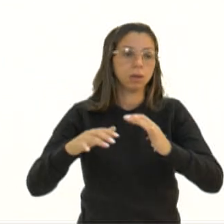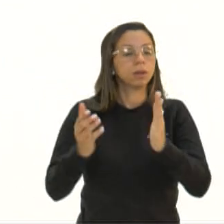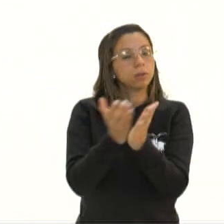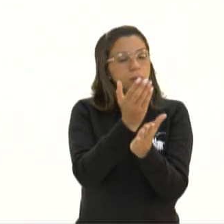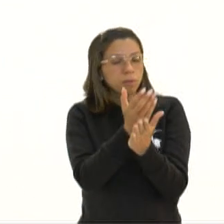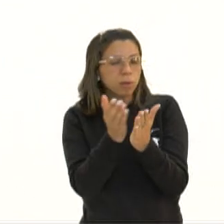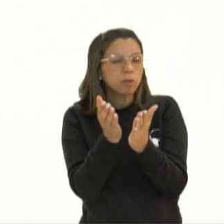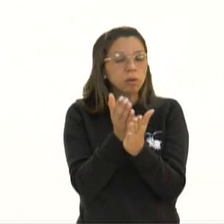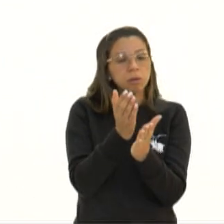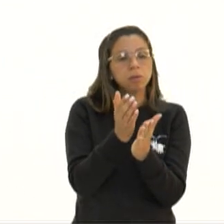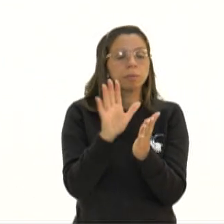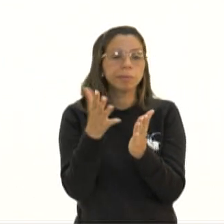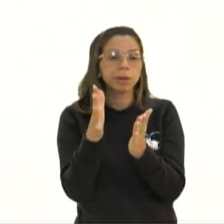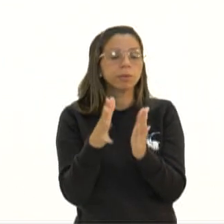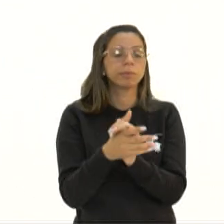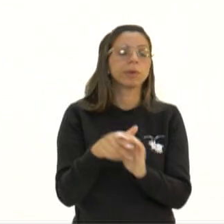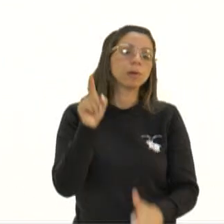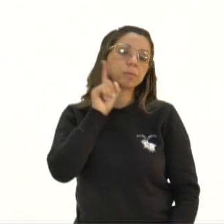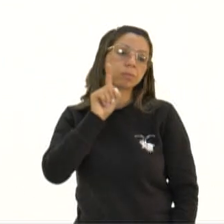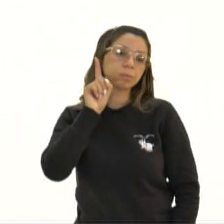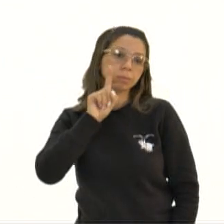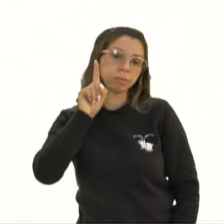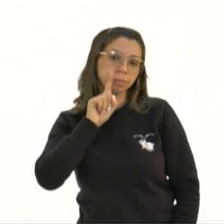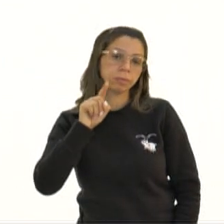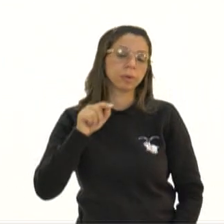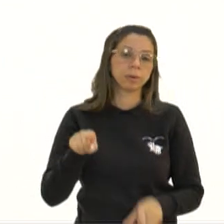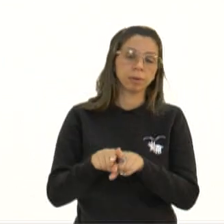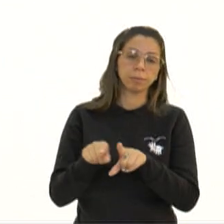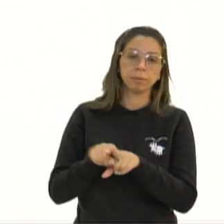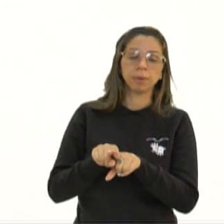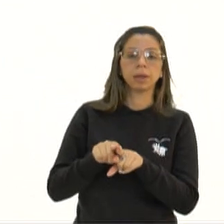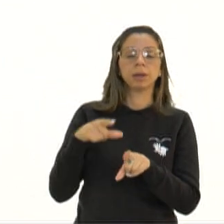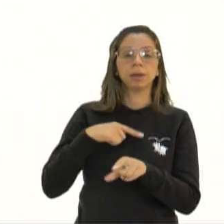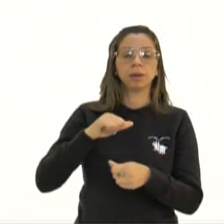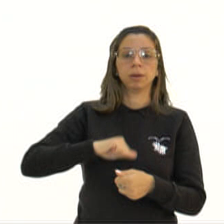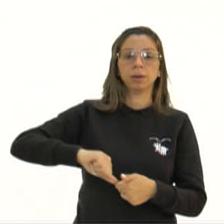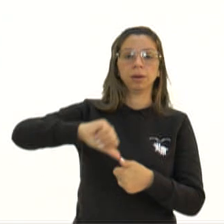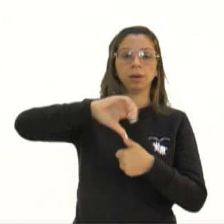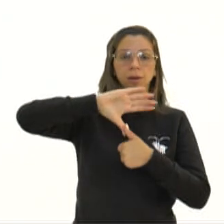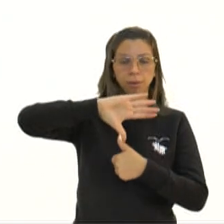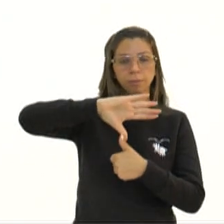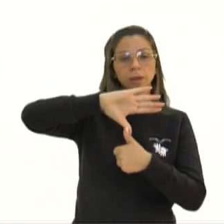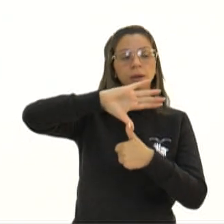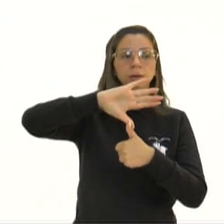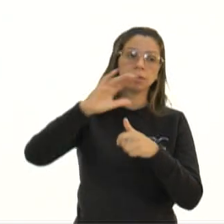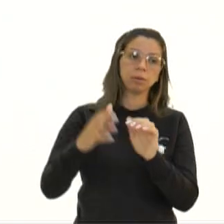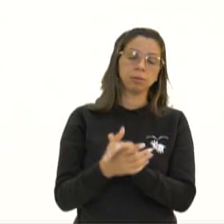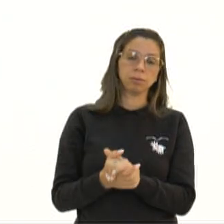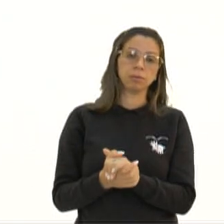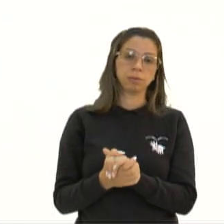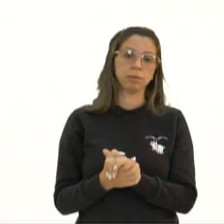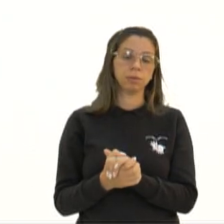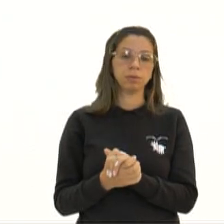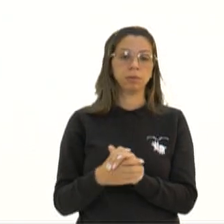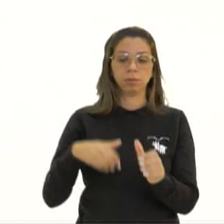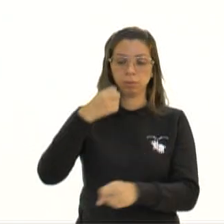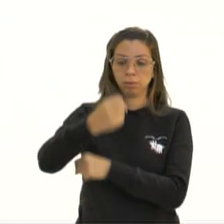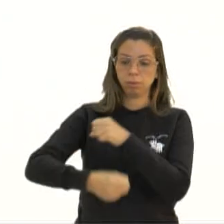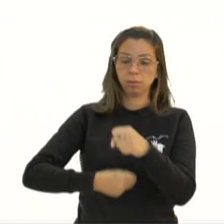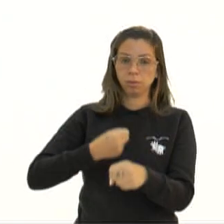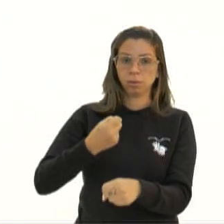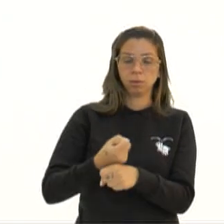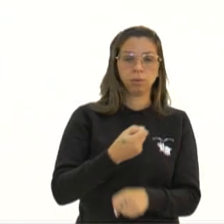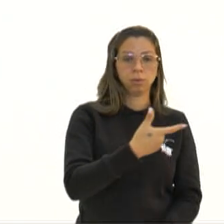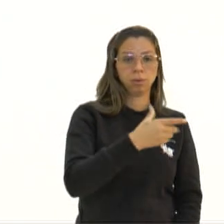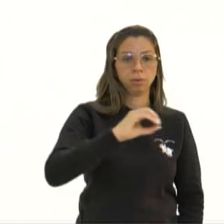períodos com os Estados Unidos, aqui com a América do Norte, Canadá e Estados Unidos. E a partir do ano 2000, começa a